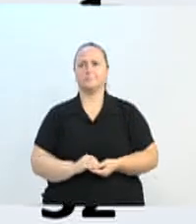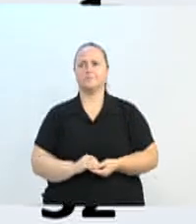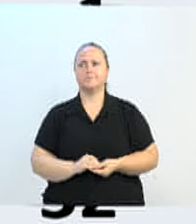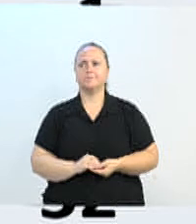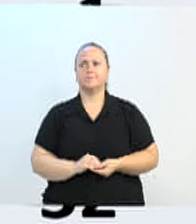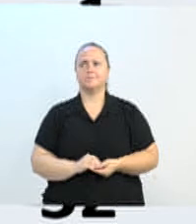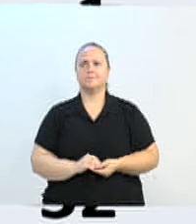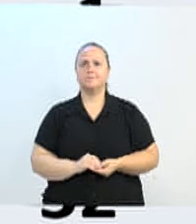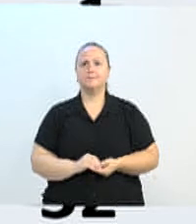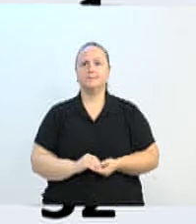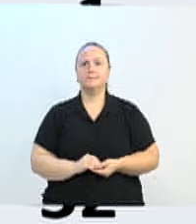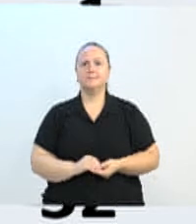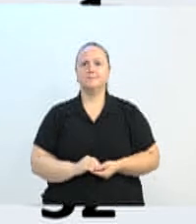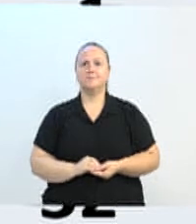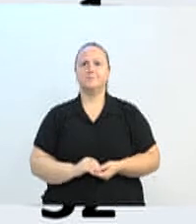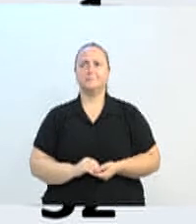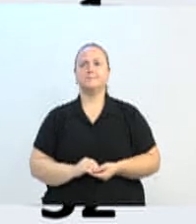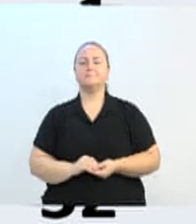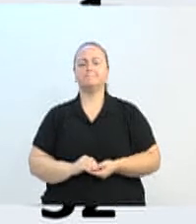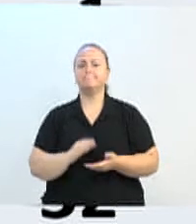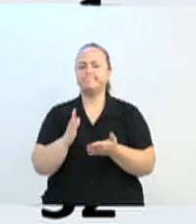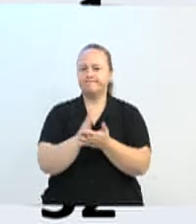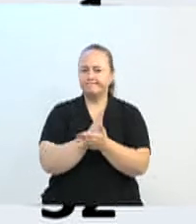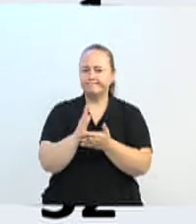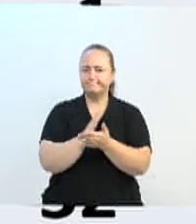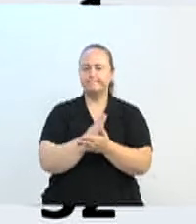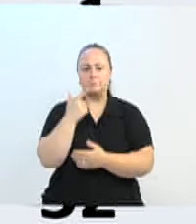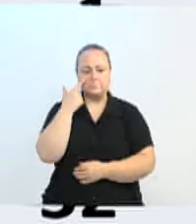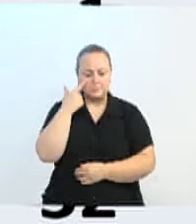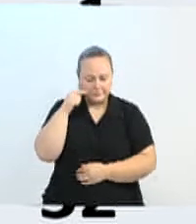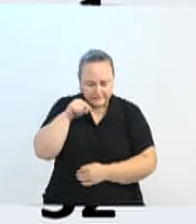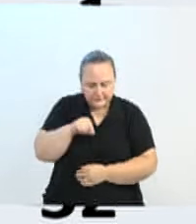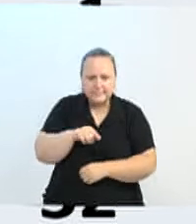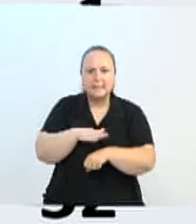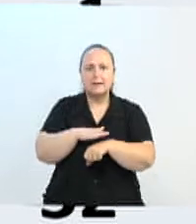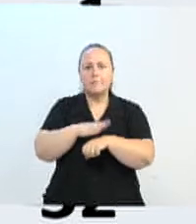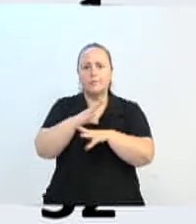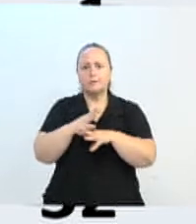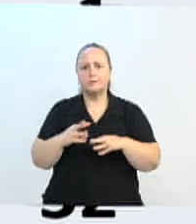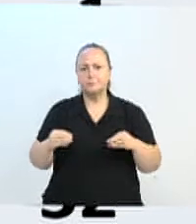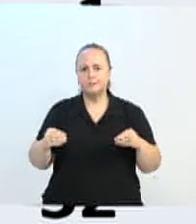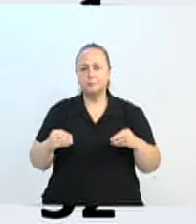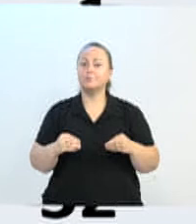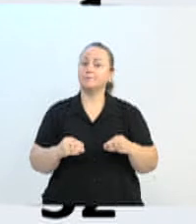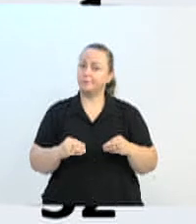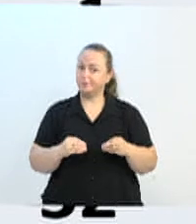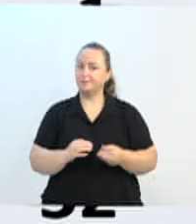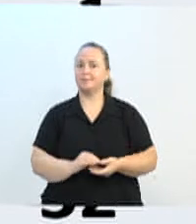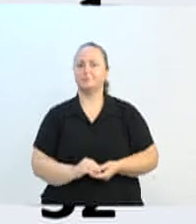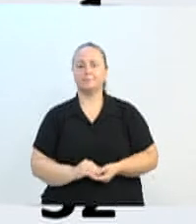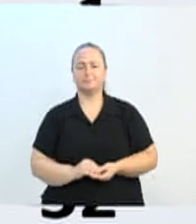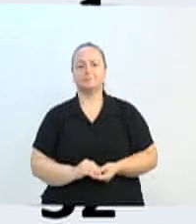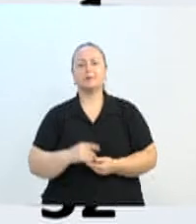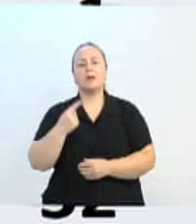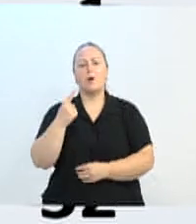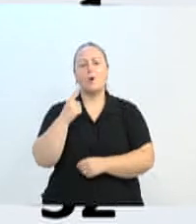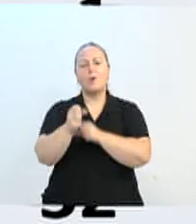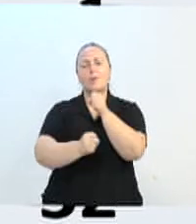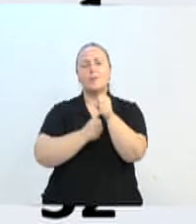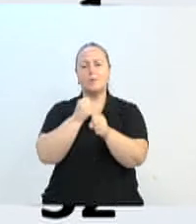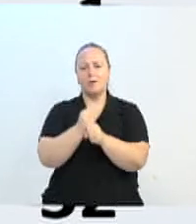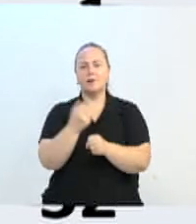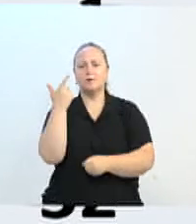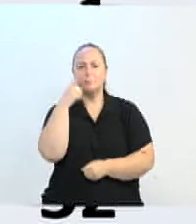Alguns números desse primeiro ano, e eu serei rápido aqui, porque o meu tempo está se esvaindo. Então, nesse primeiro ano, o que nós